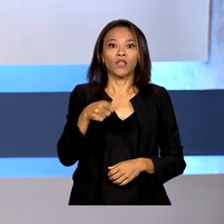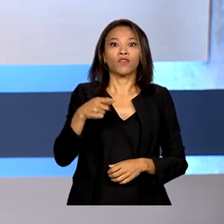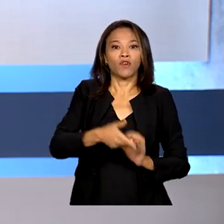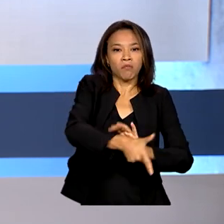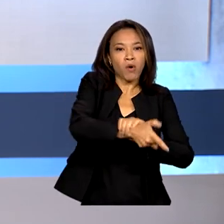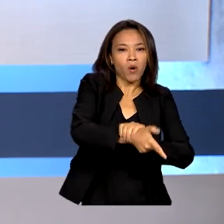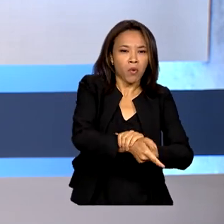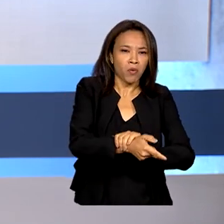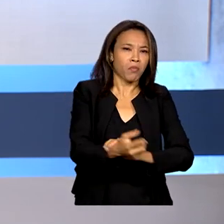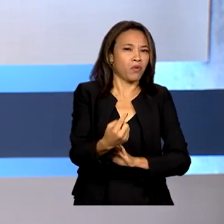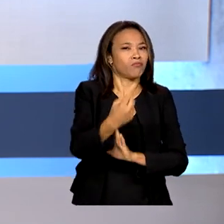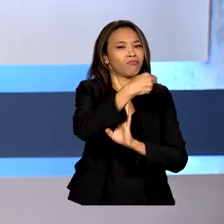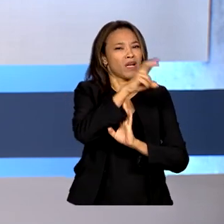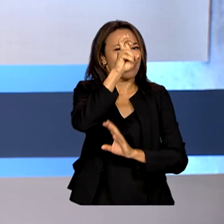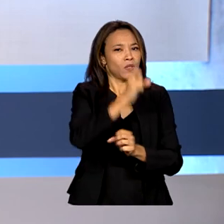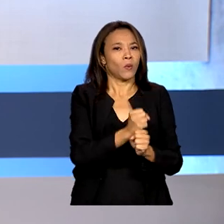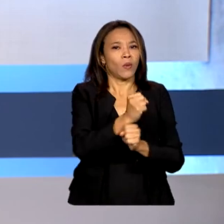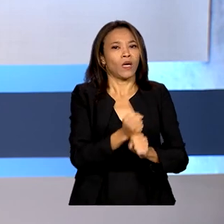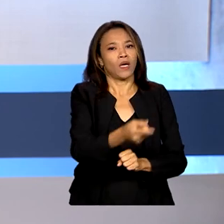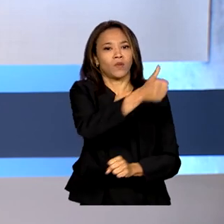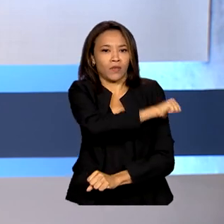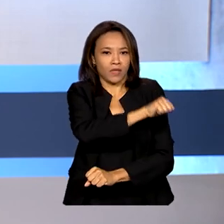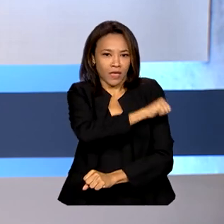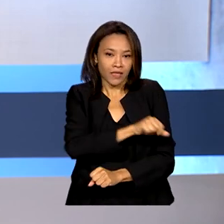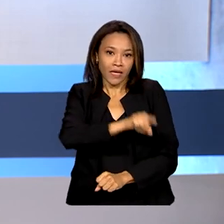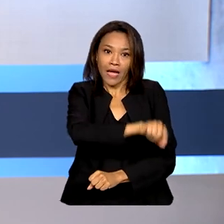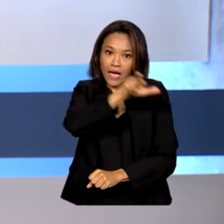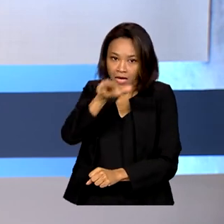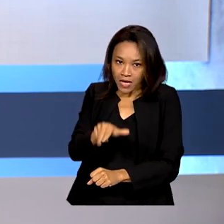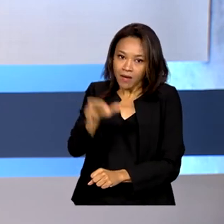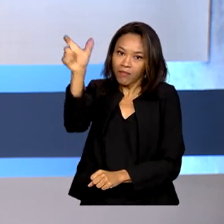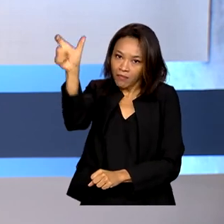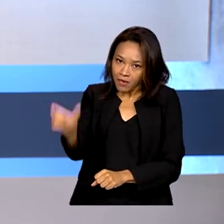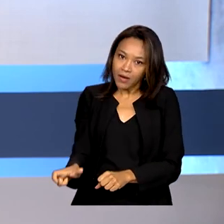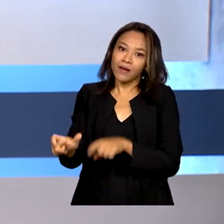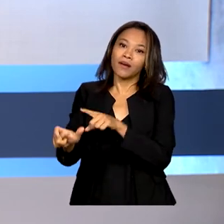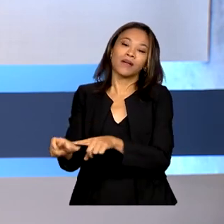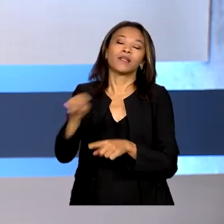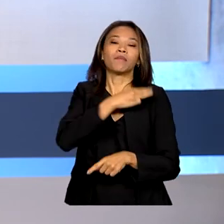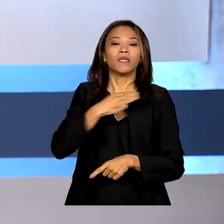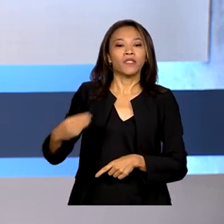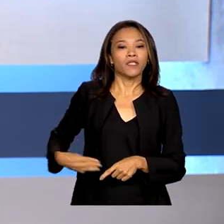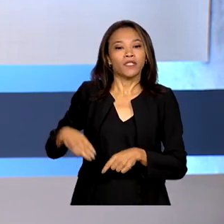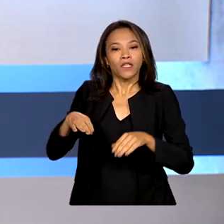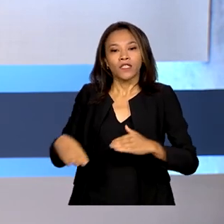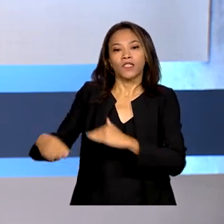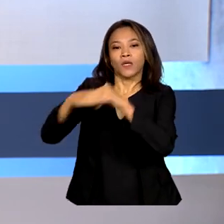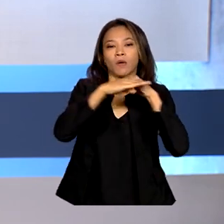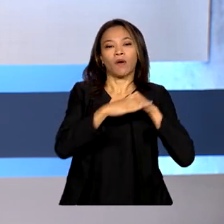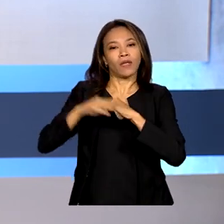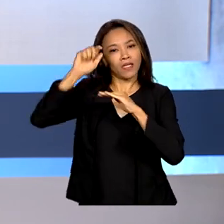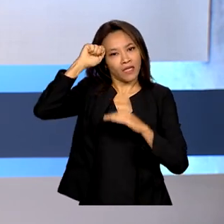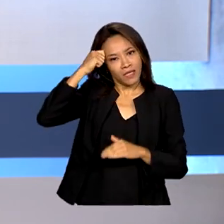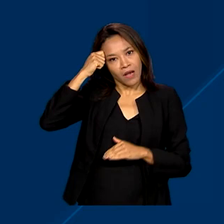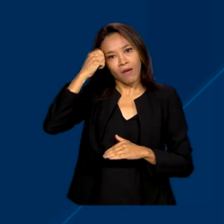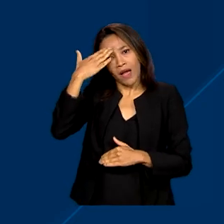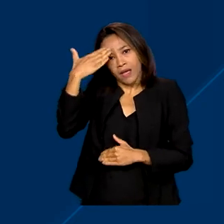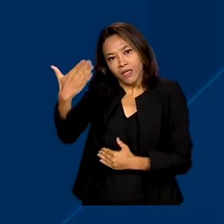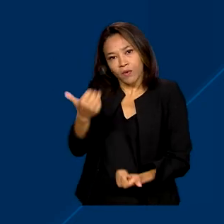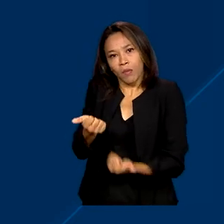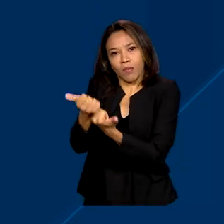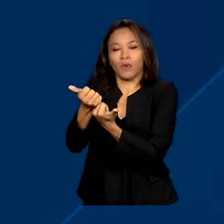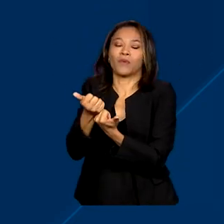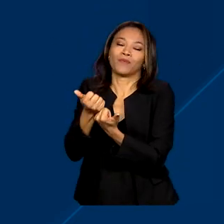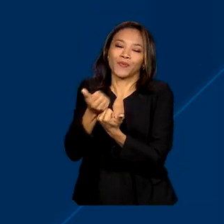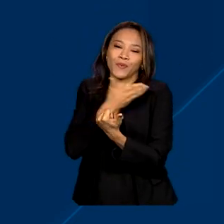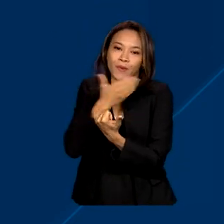Rio de Janeiro, Aniele Franco, irmã de Marielle e atual ministra da Igualdade Racial, agradeceu o apoio do governo. Eu acho que a